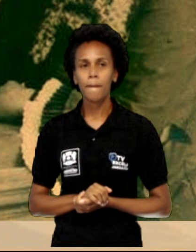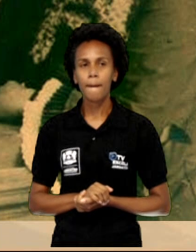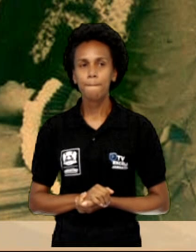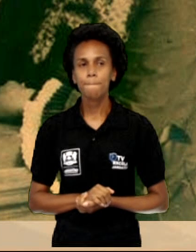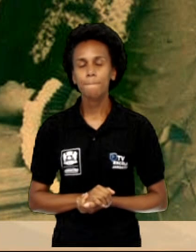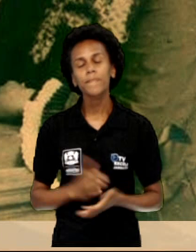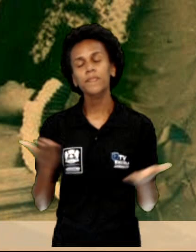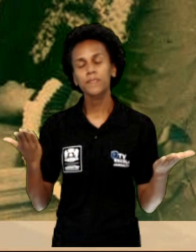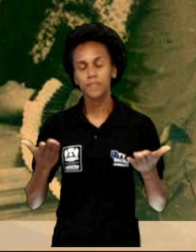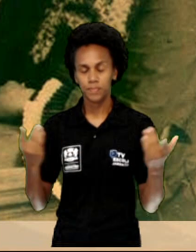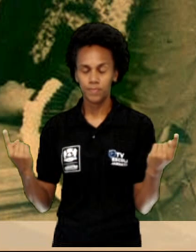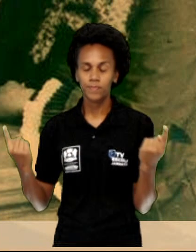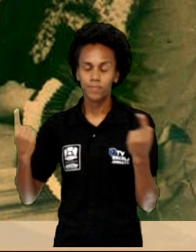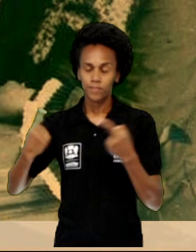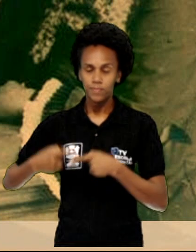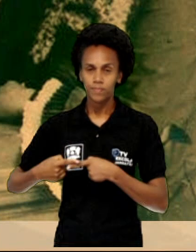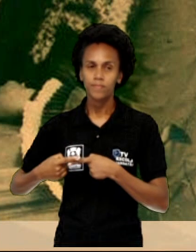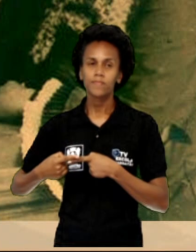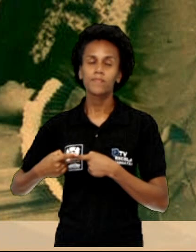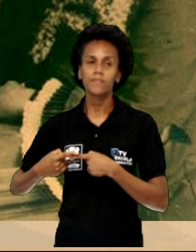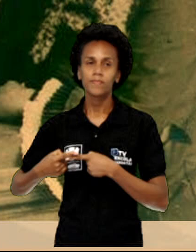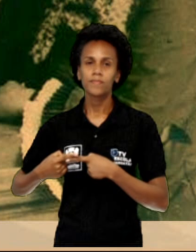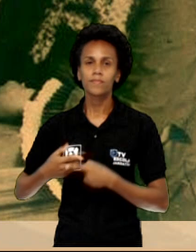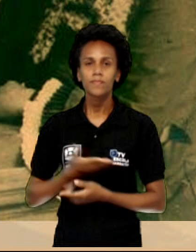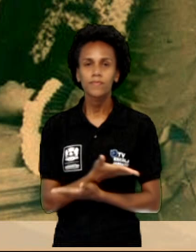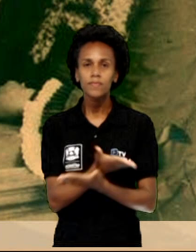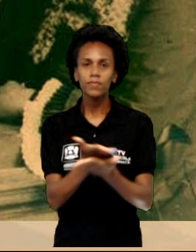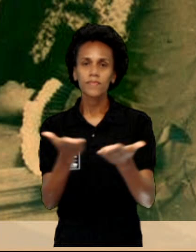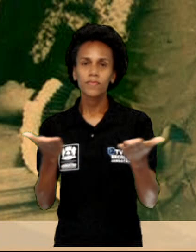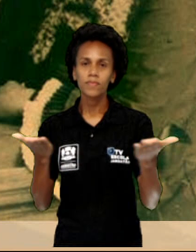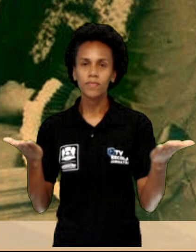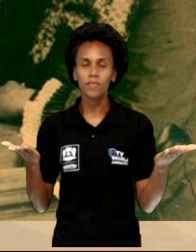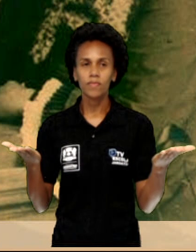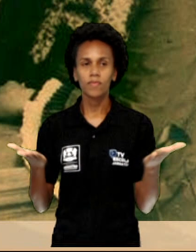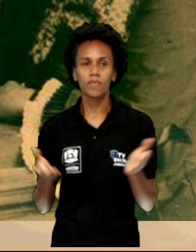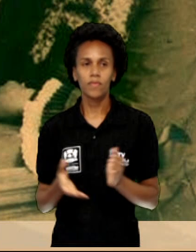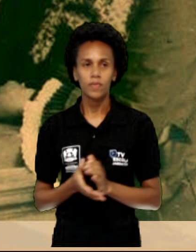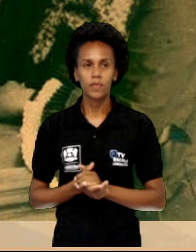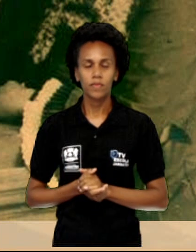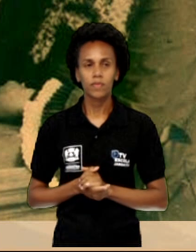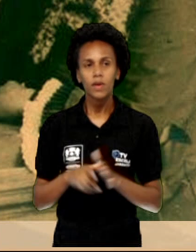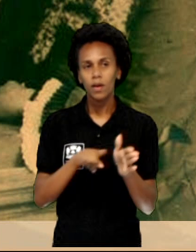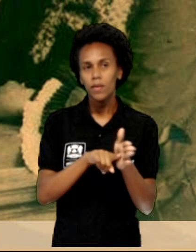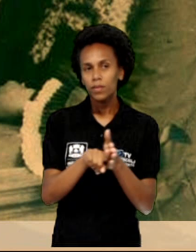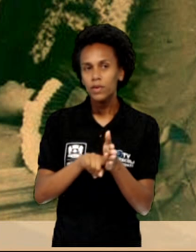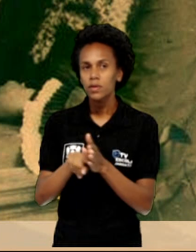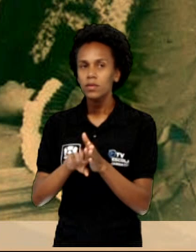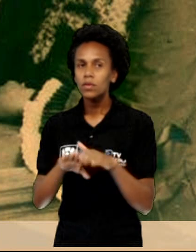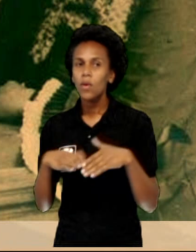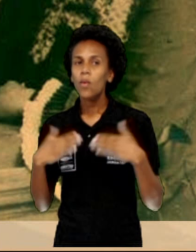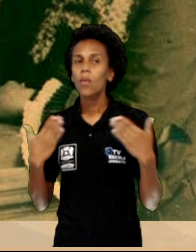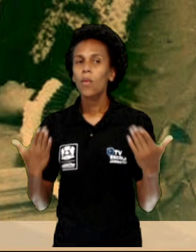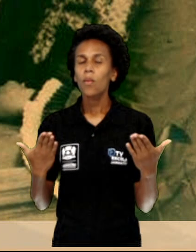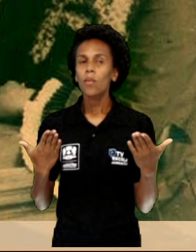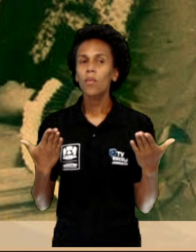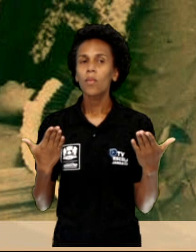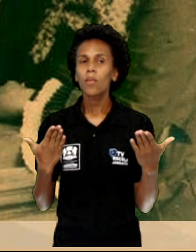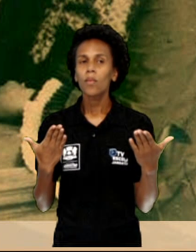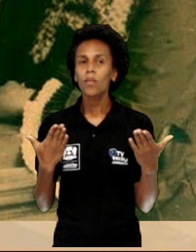Agora eu quero lançar um desafio para vocês. Pesquisar qual foi o intérprete